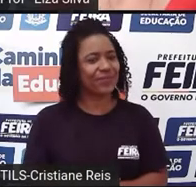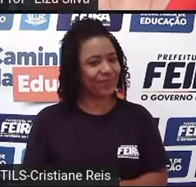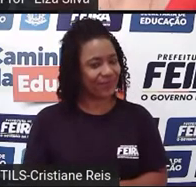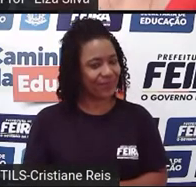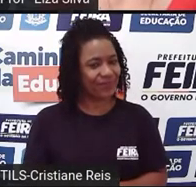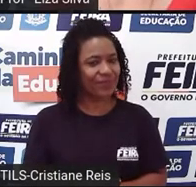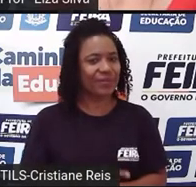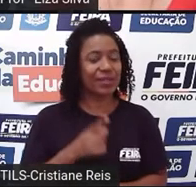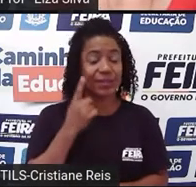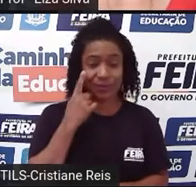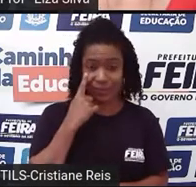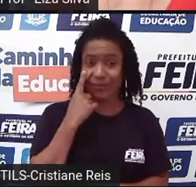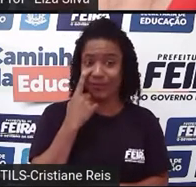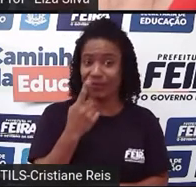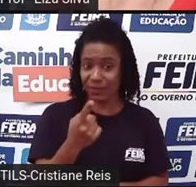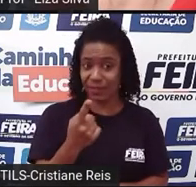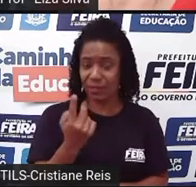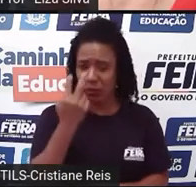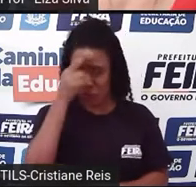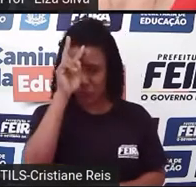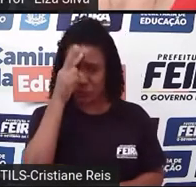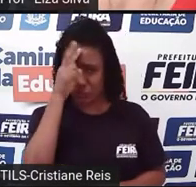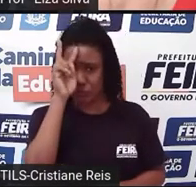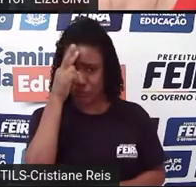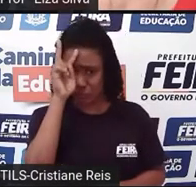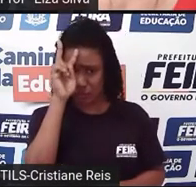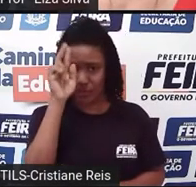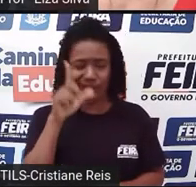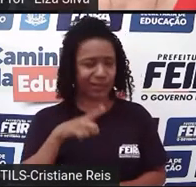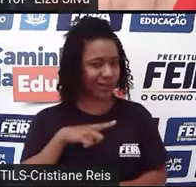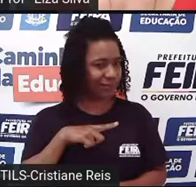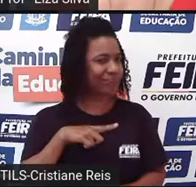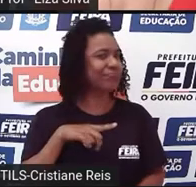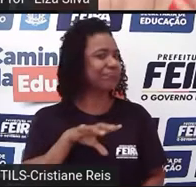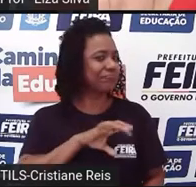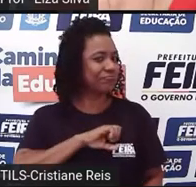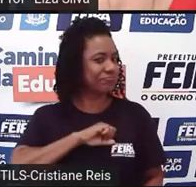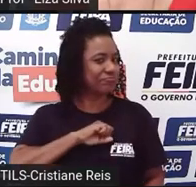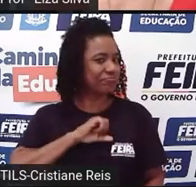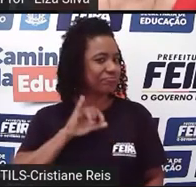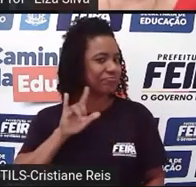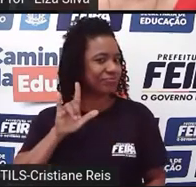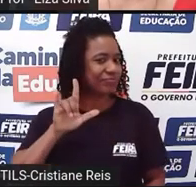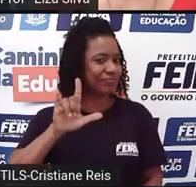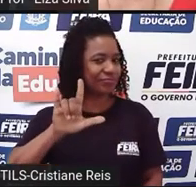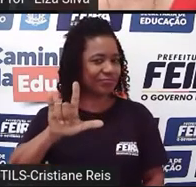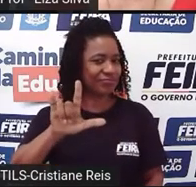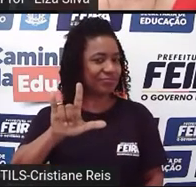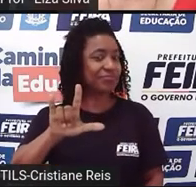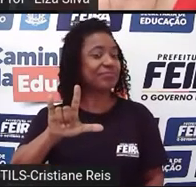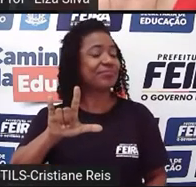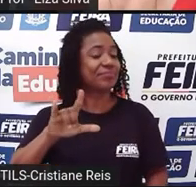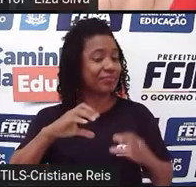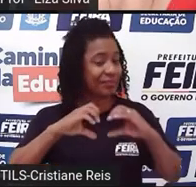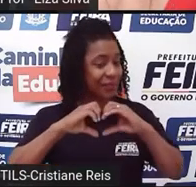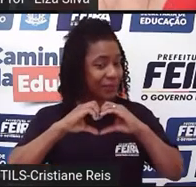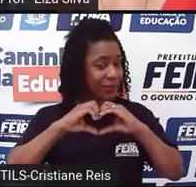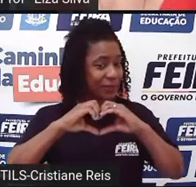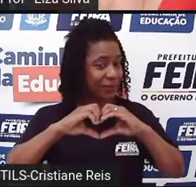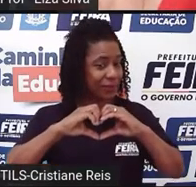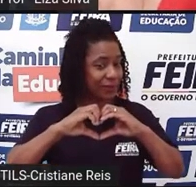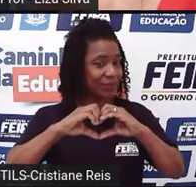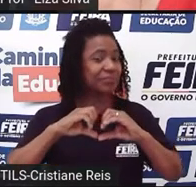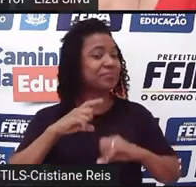Já sabemos que essa história tem love. Love, é uma história que fala de amor. E